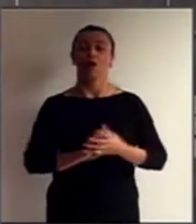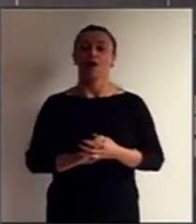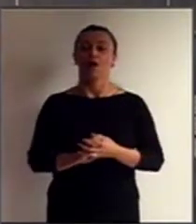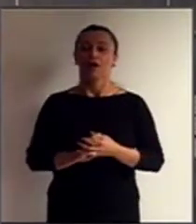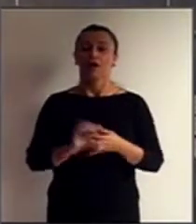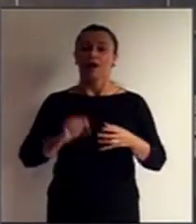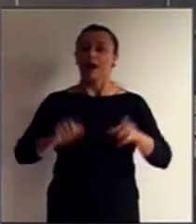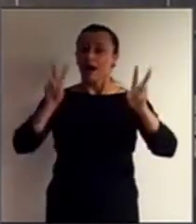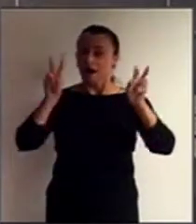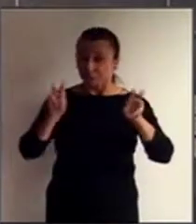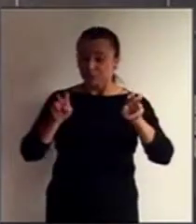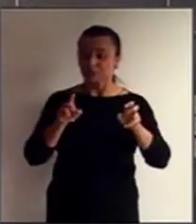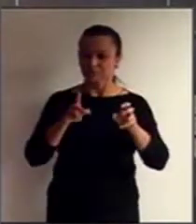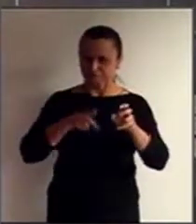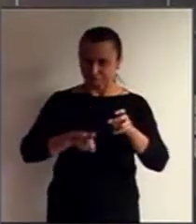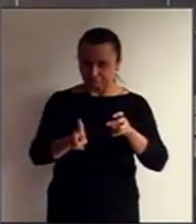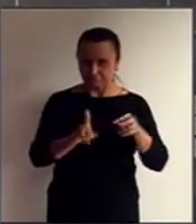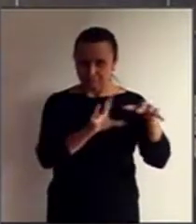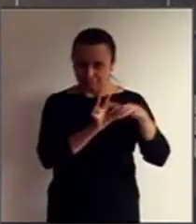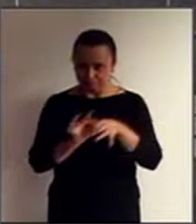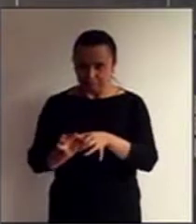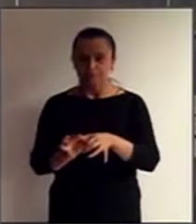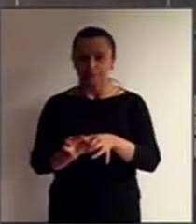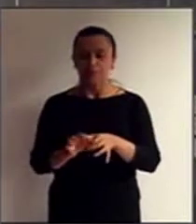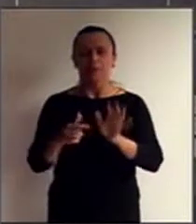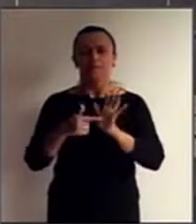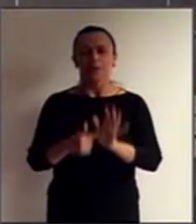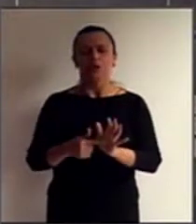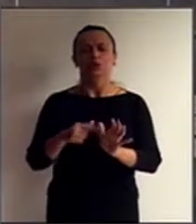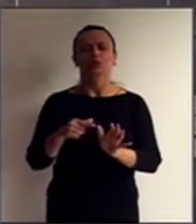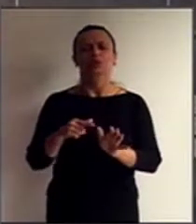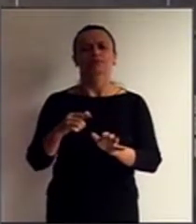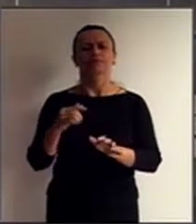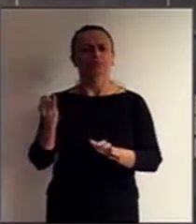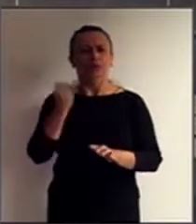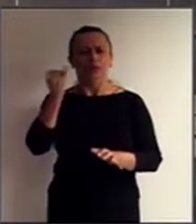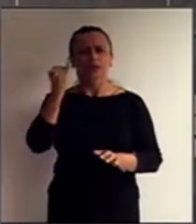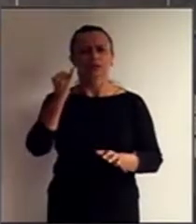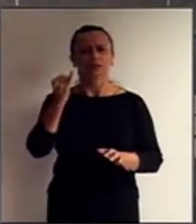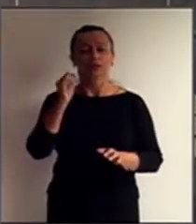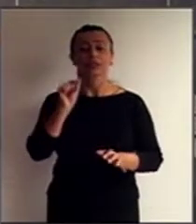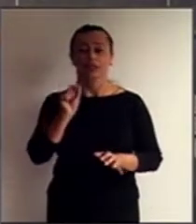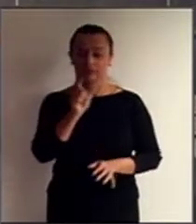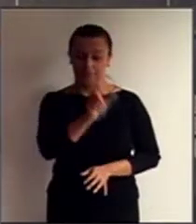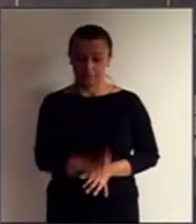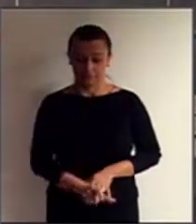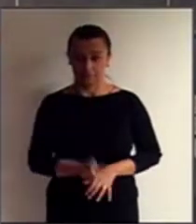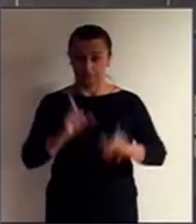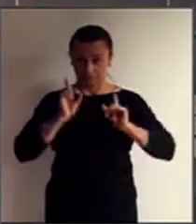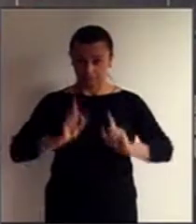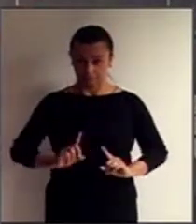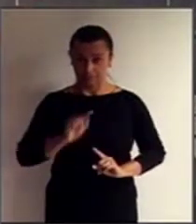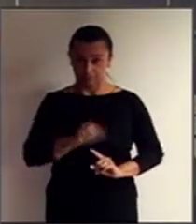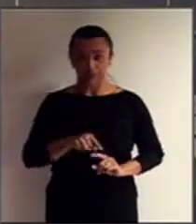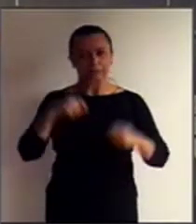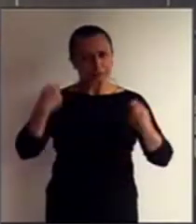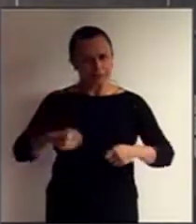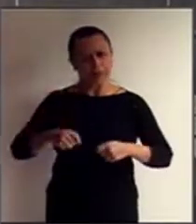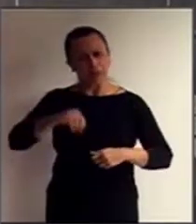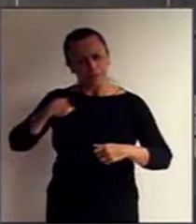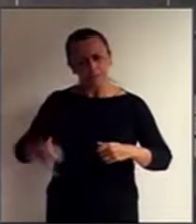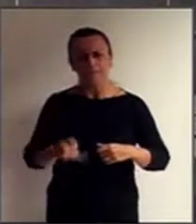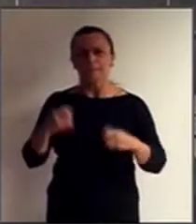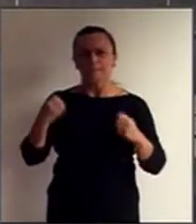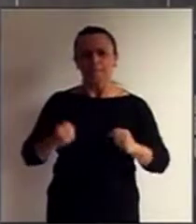trata sobre o tema, aparece a consideração de que as pessoas com deficiência devem ter a oportunidade de